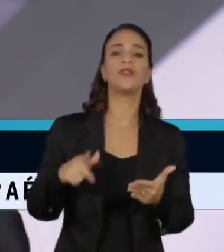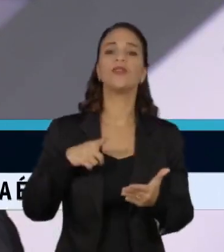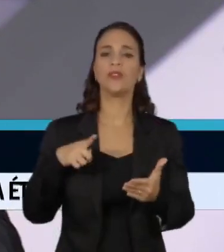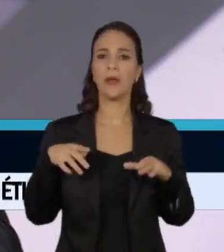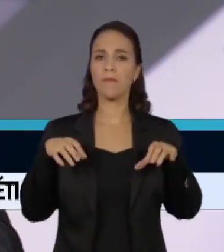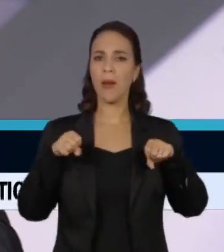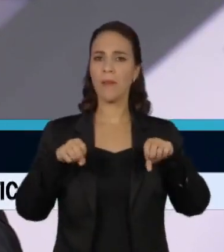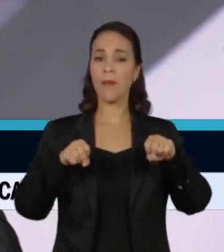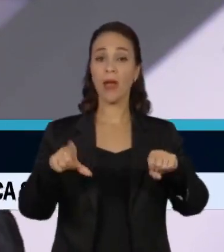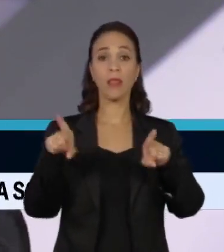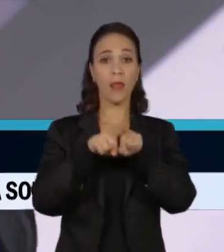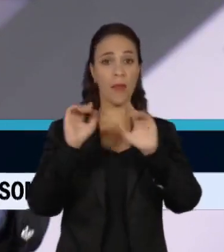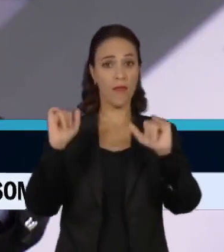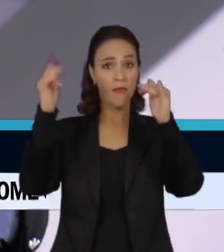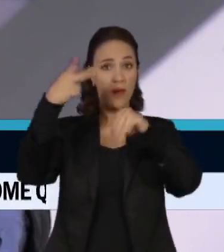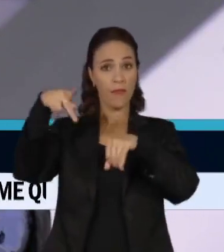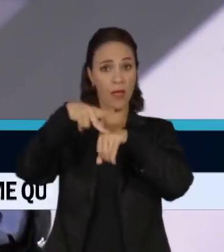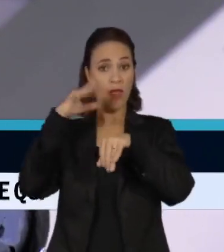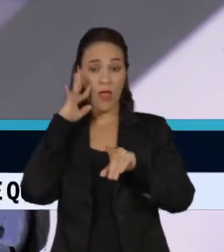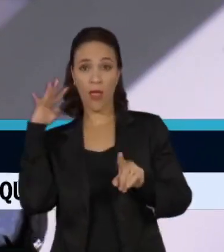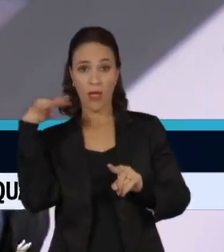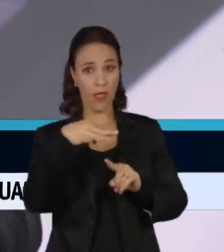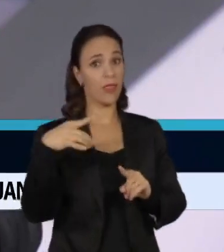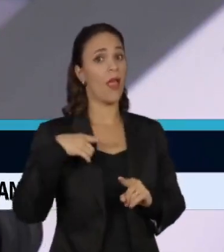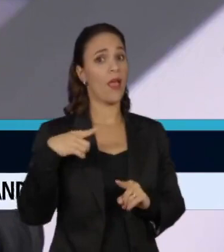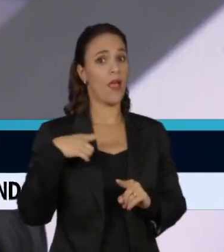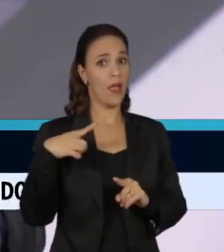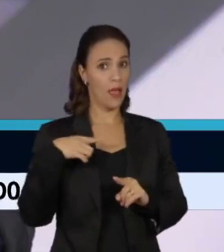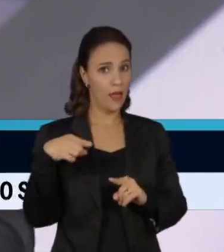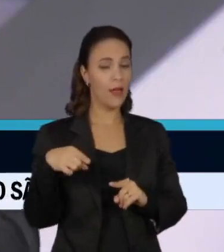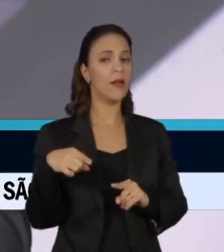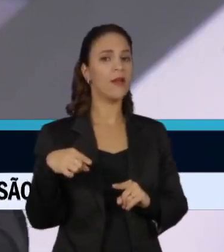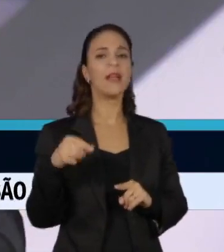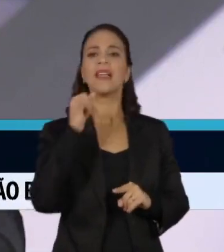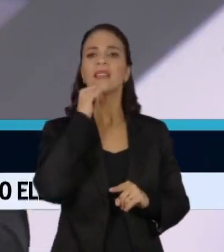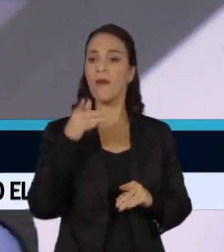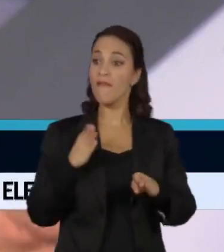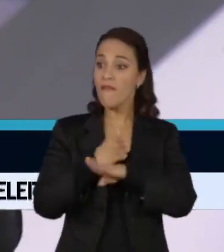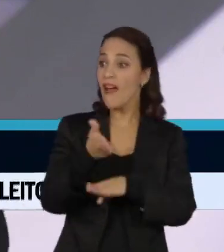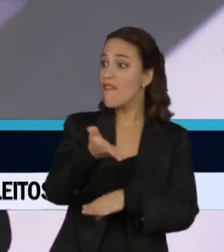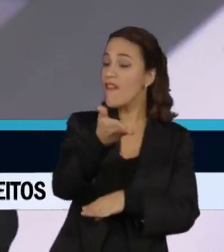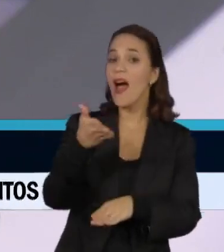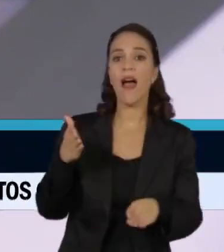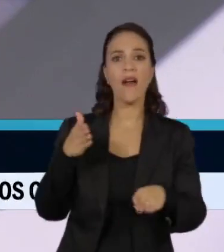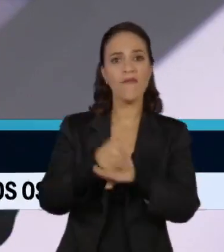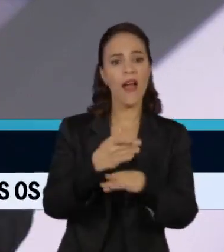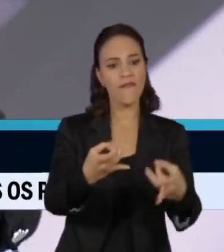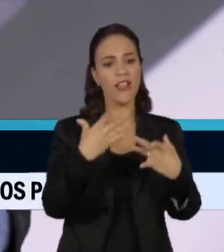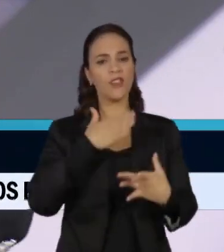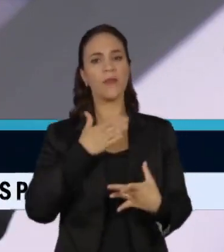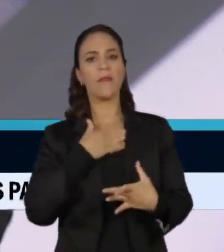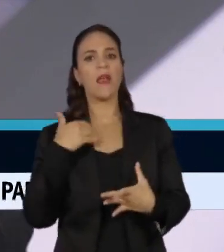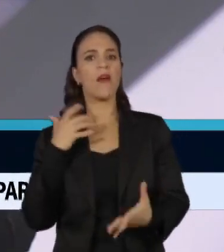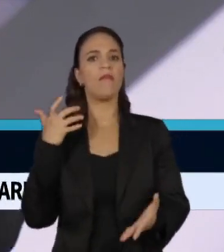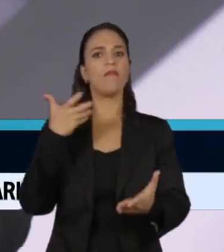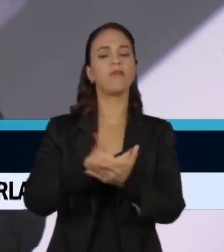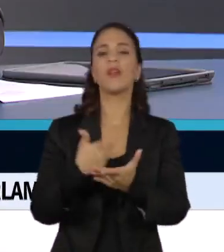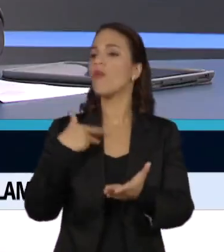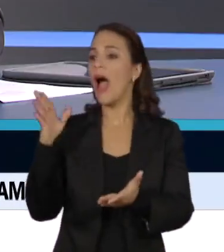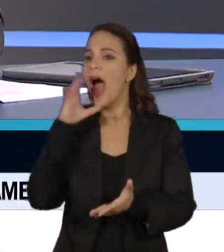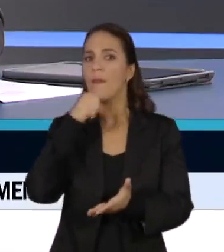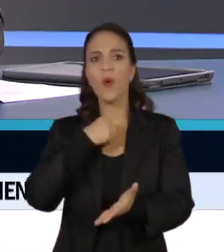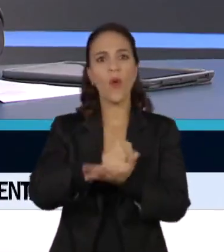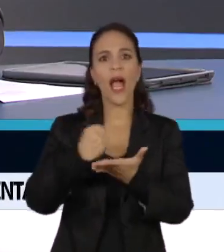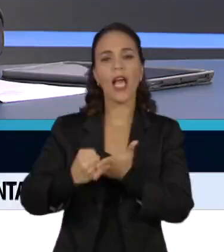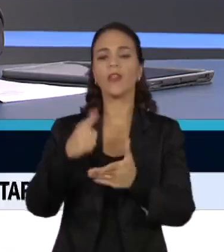tem interesses internacionais. E tem uma indústria nesse sentido, você vai lá, invade, vende para mim, eu corro num cartório do lado,